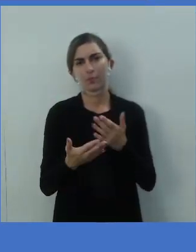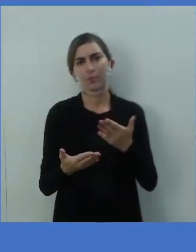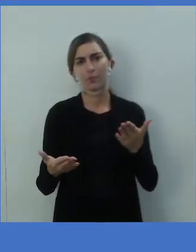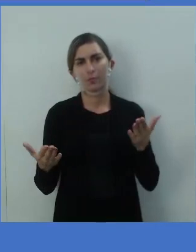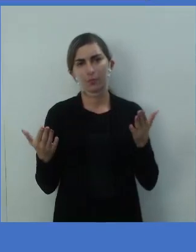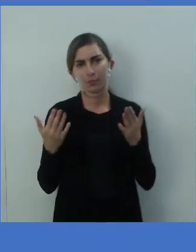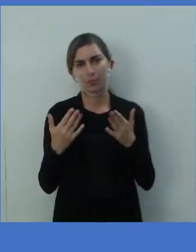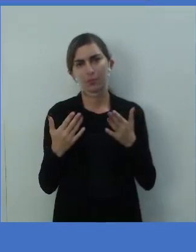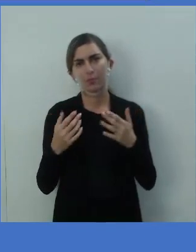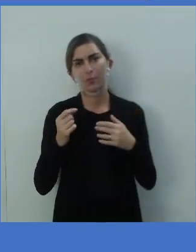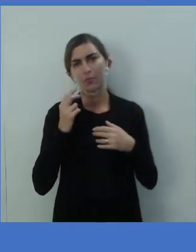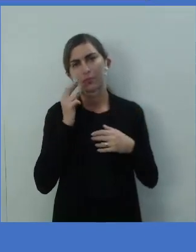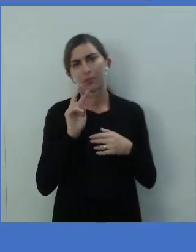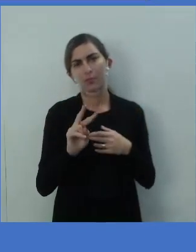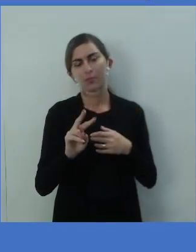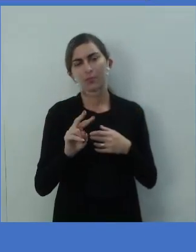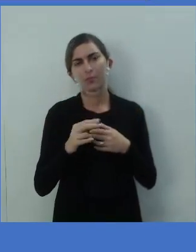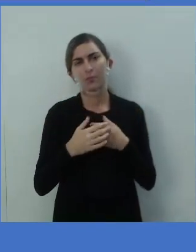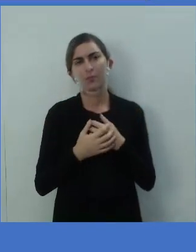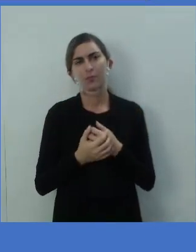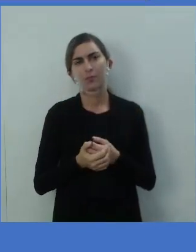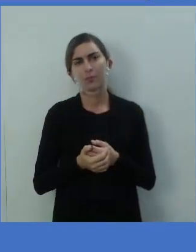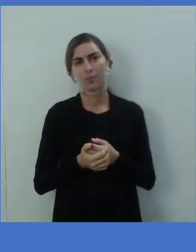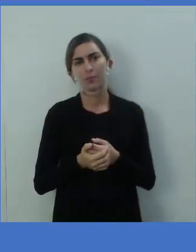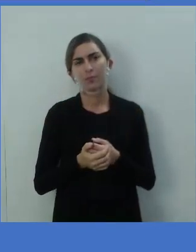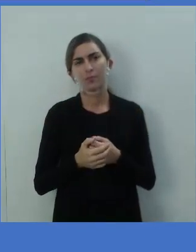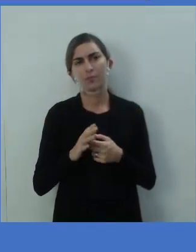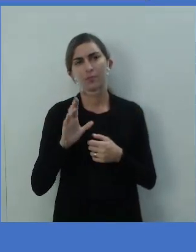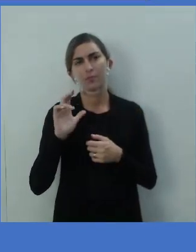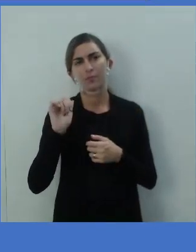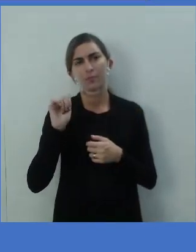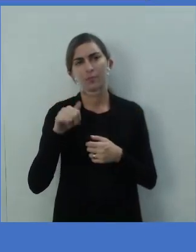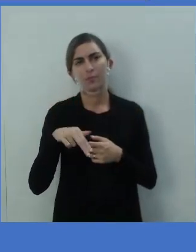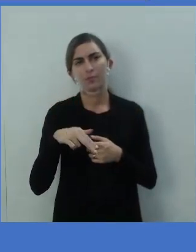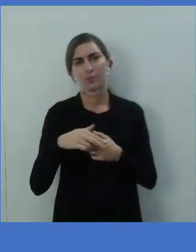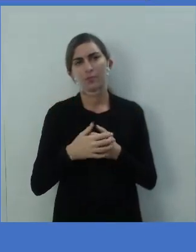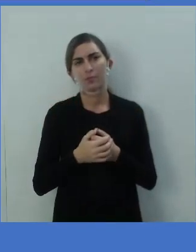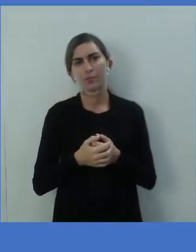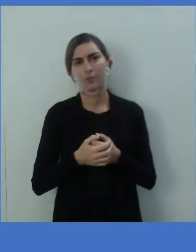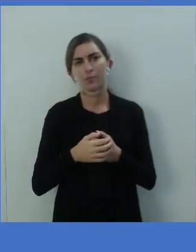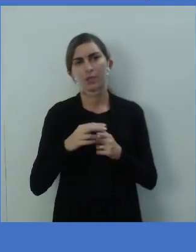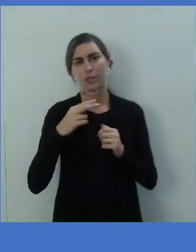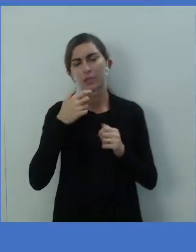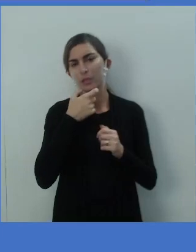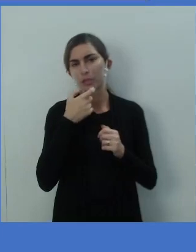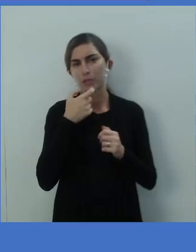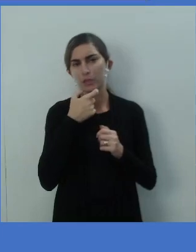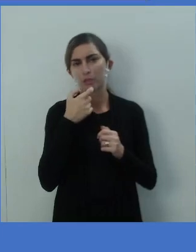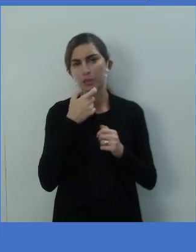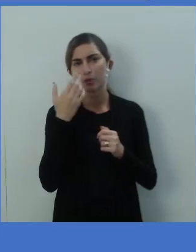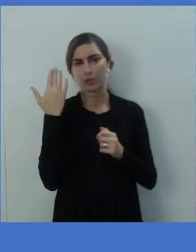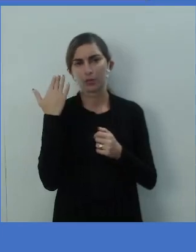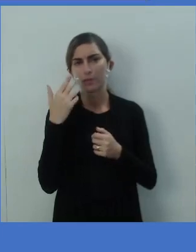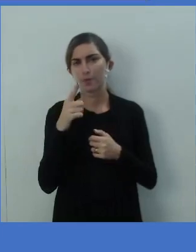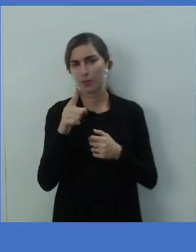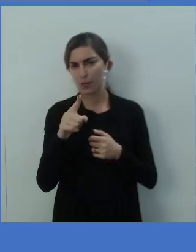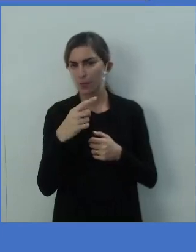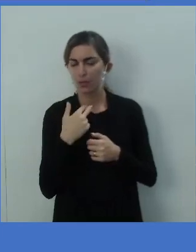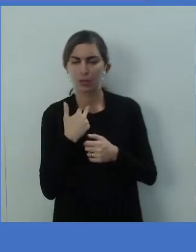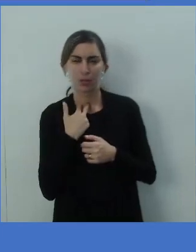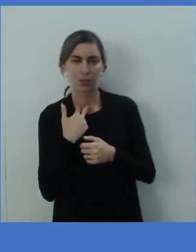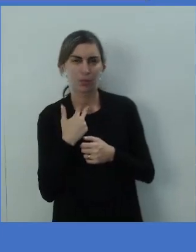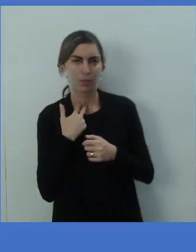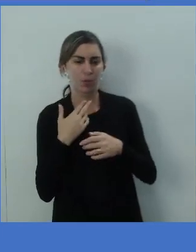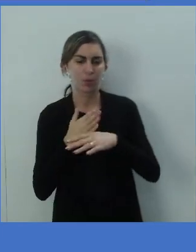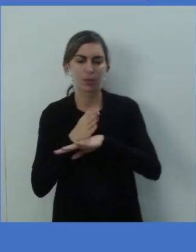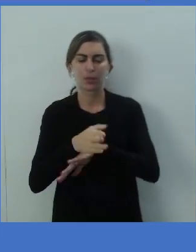seguinte, You can't go into the restaurant without a mask. Você não pode entrar num